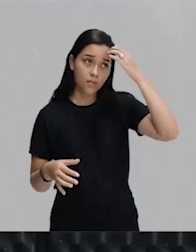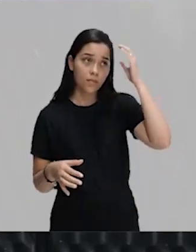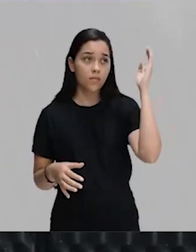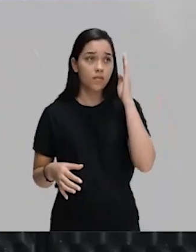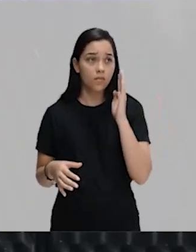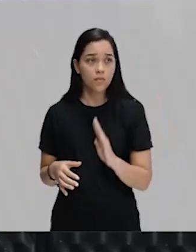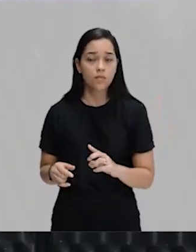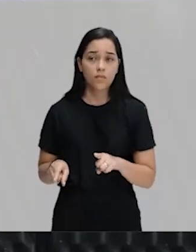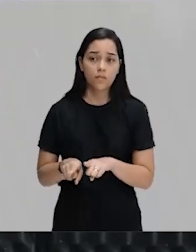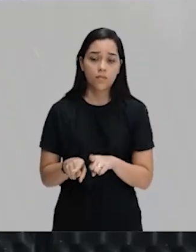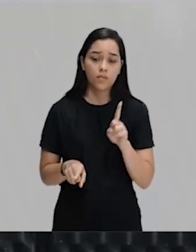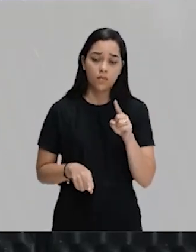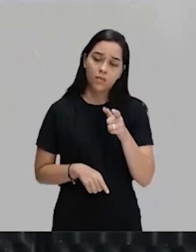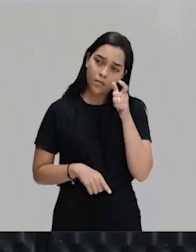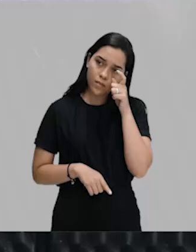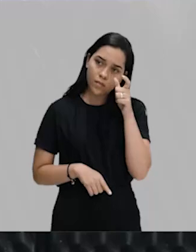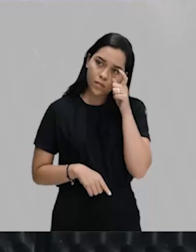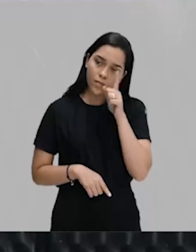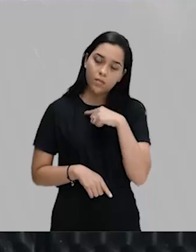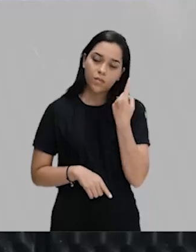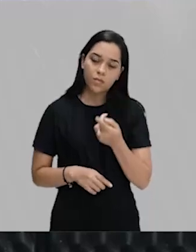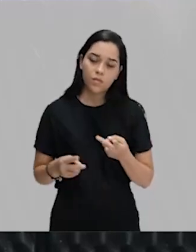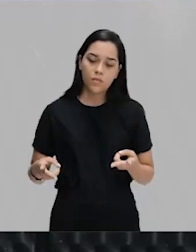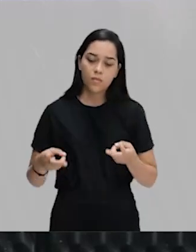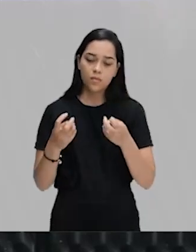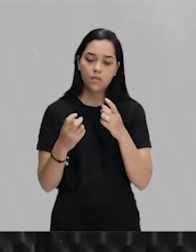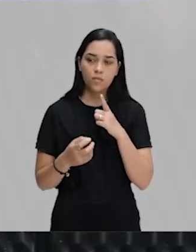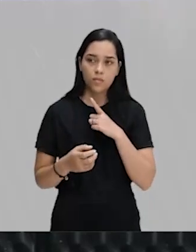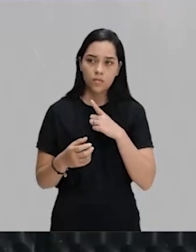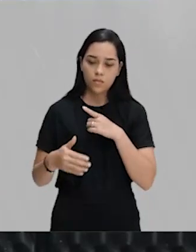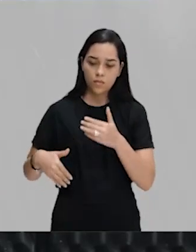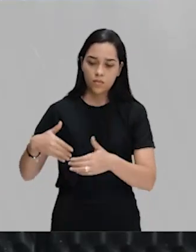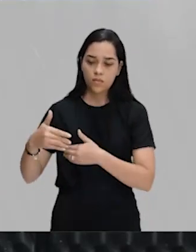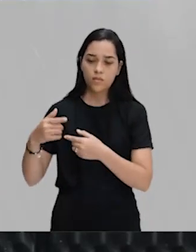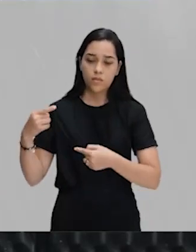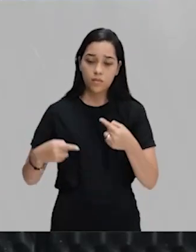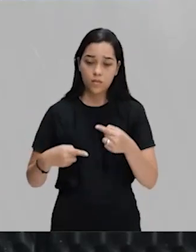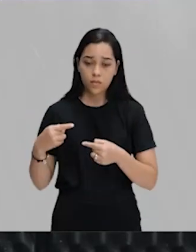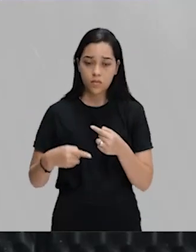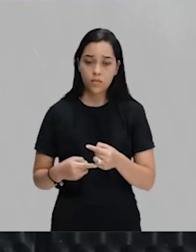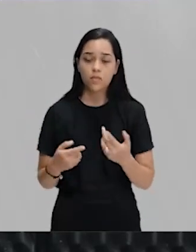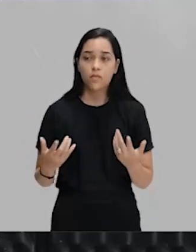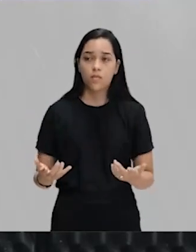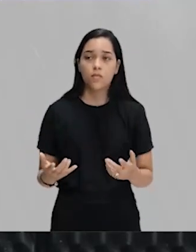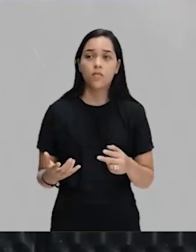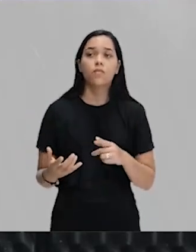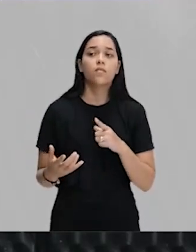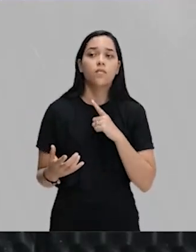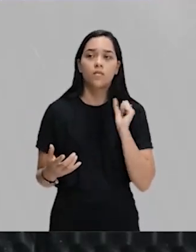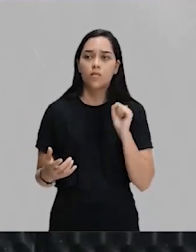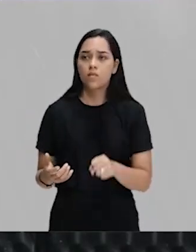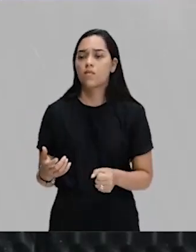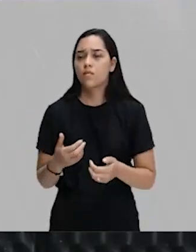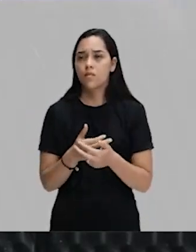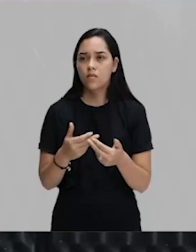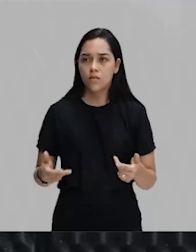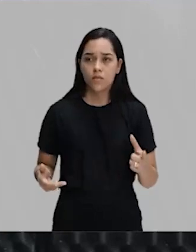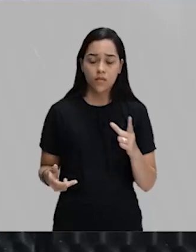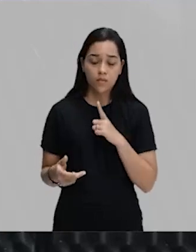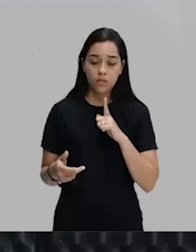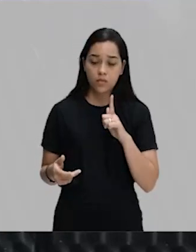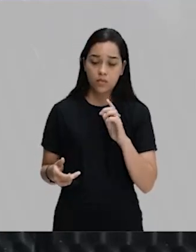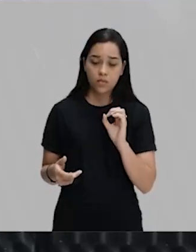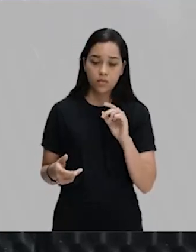E o interessante que a gente observa que a trajetória política republicana é uma trajetória marcada por uma série de